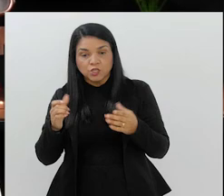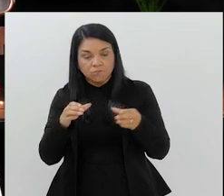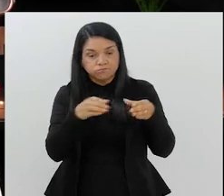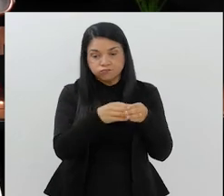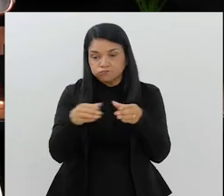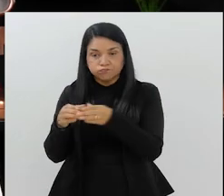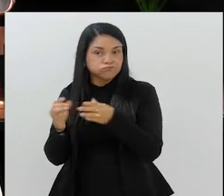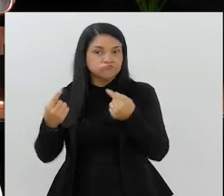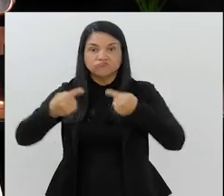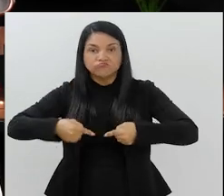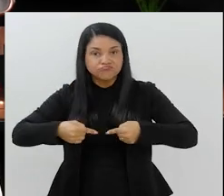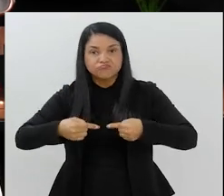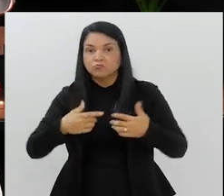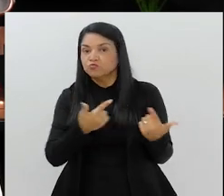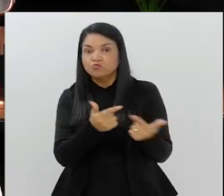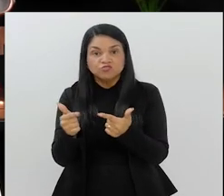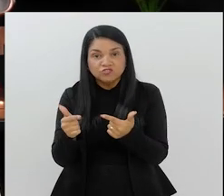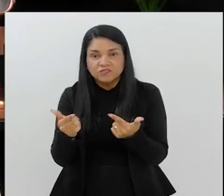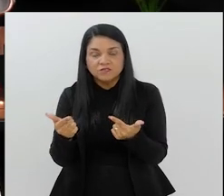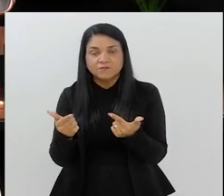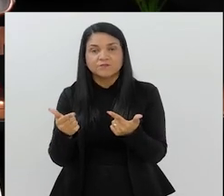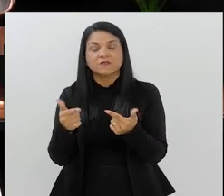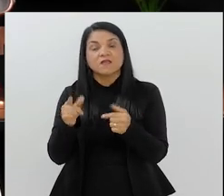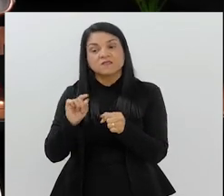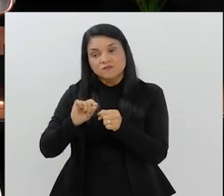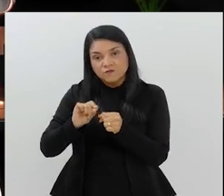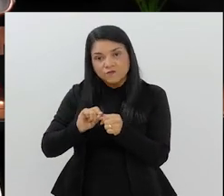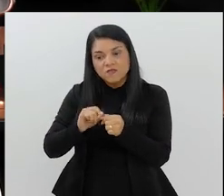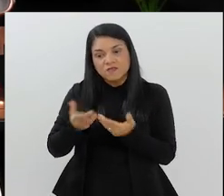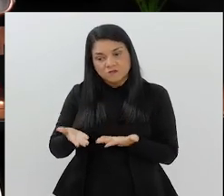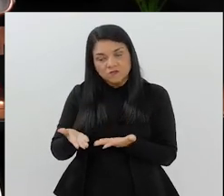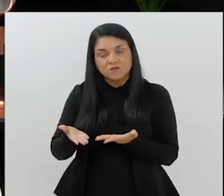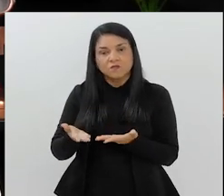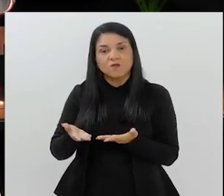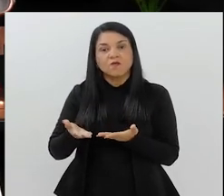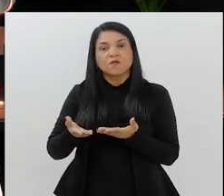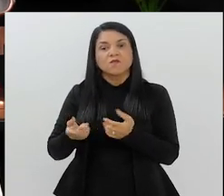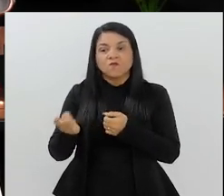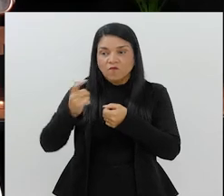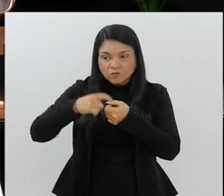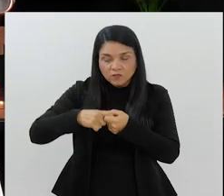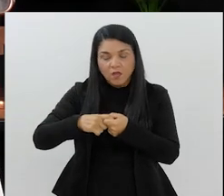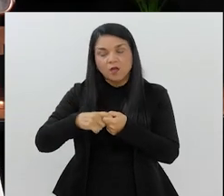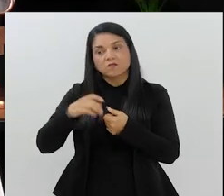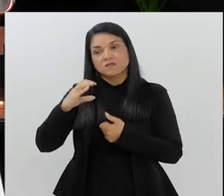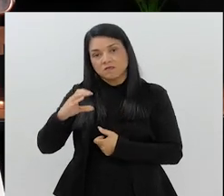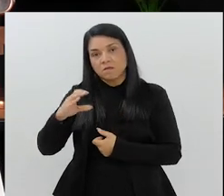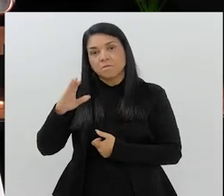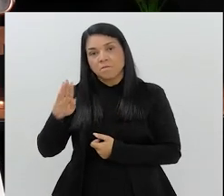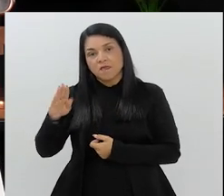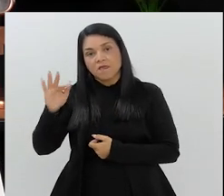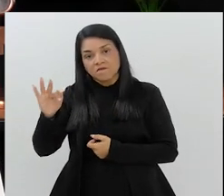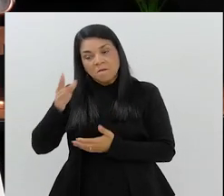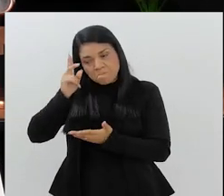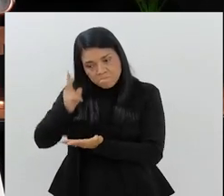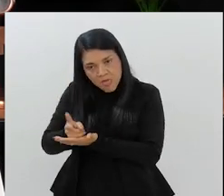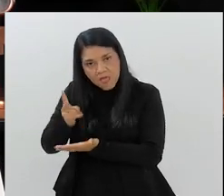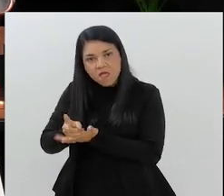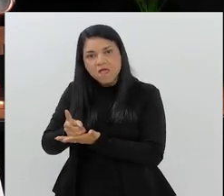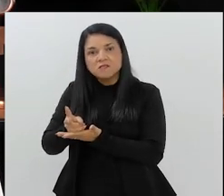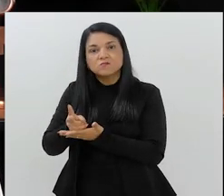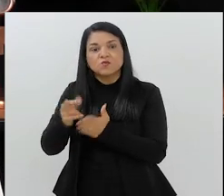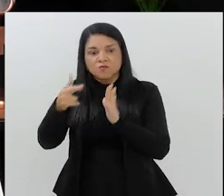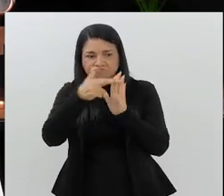Sem oposição. Então, isso é feito, Rafael, e aí volta o caso da CBF, naquilo que você disse,